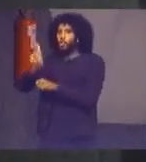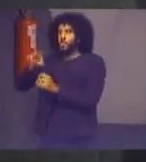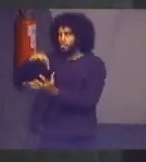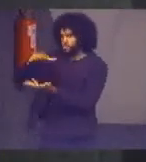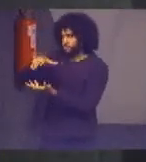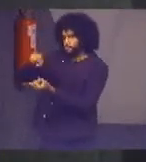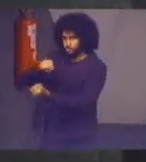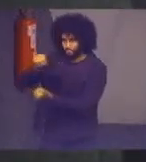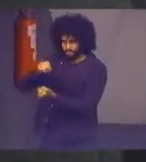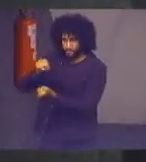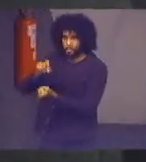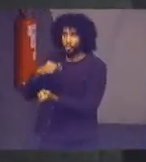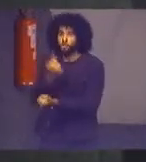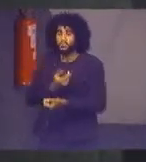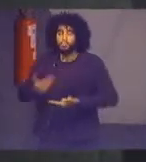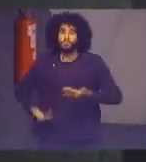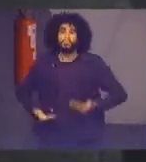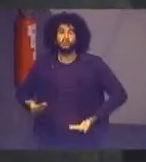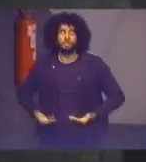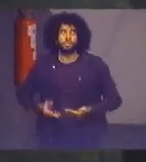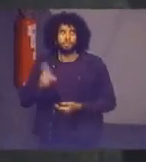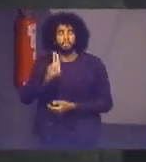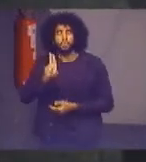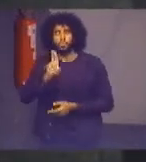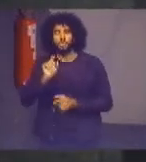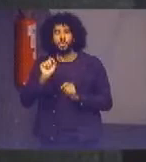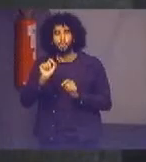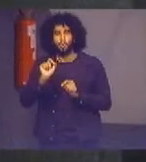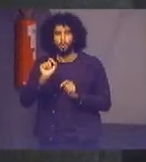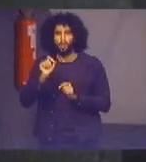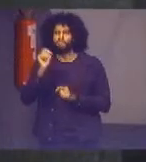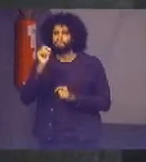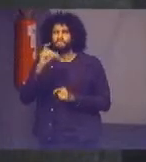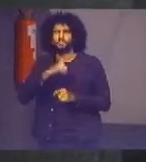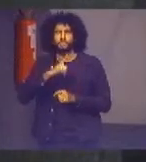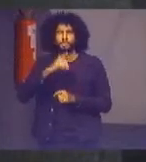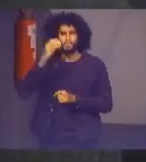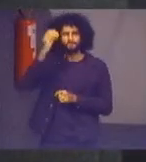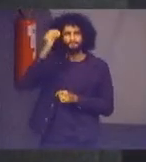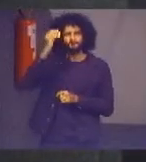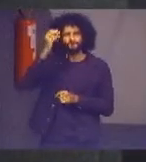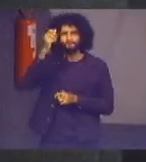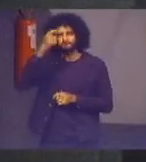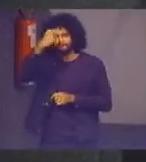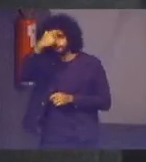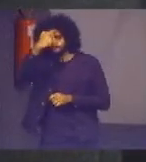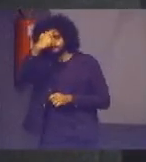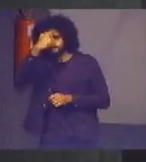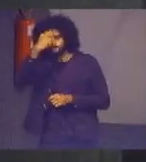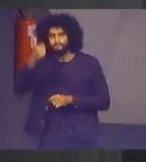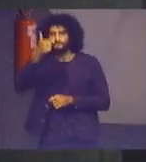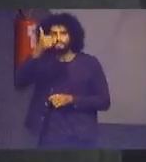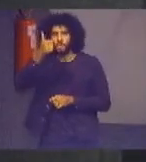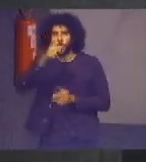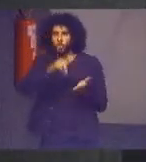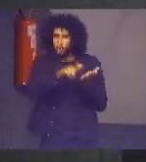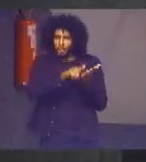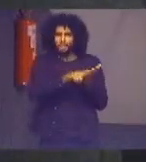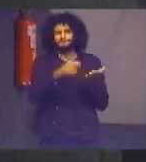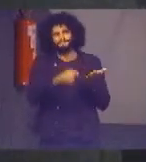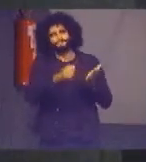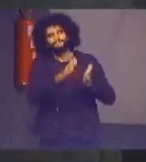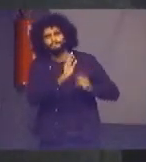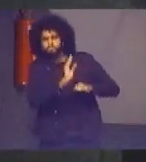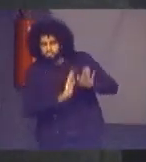servidores para a utilização racional do papel e assim o processo judicial